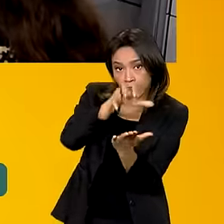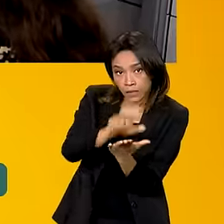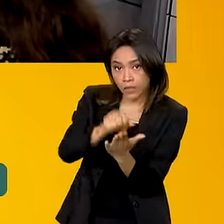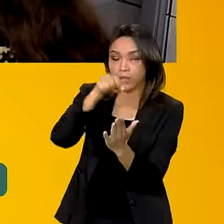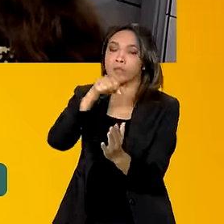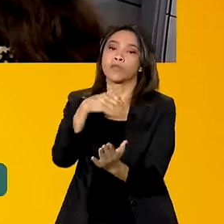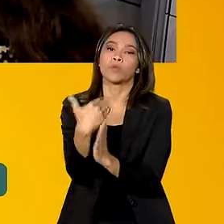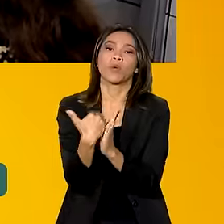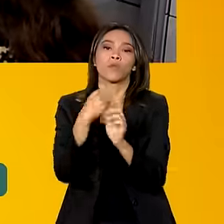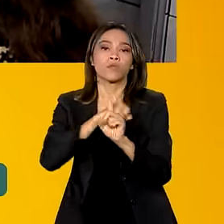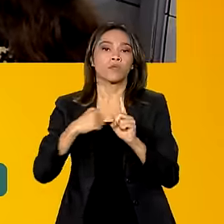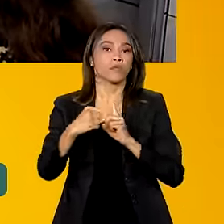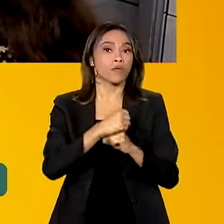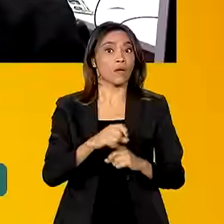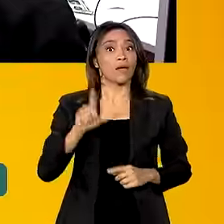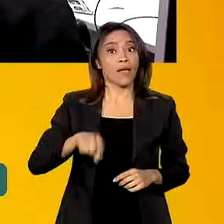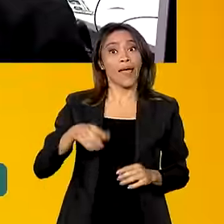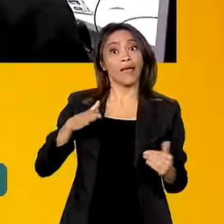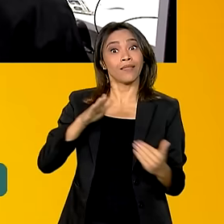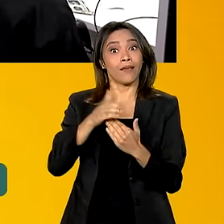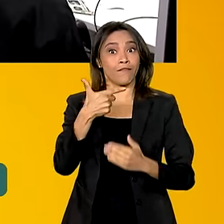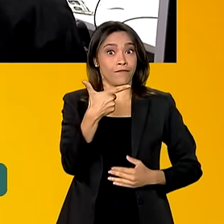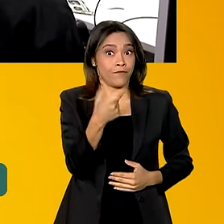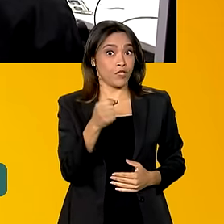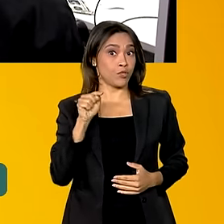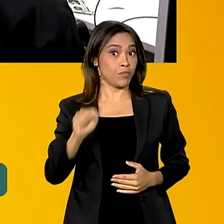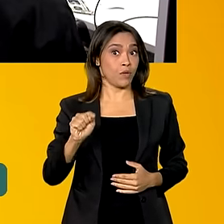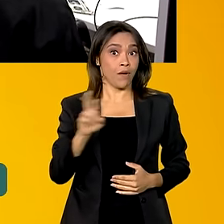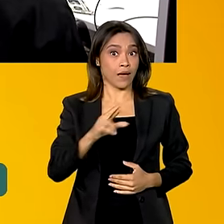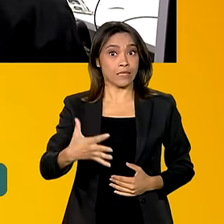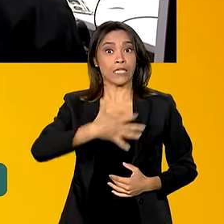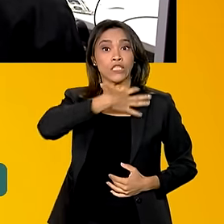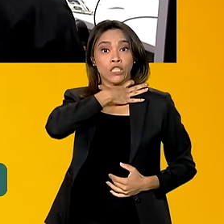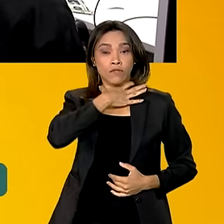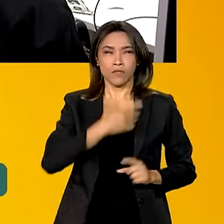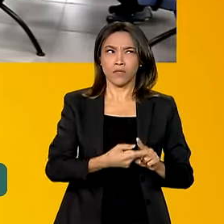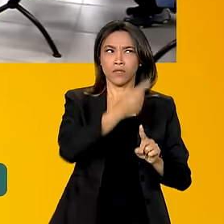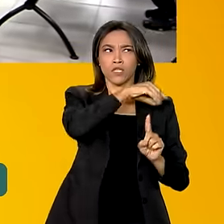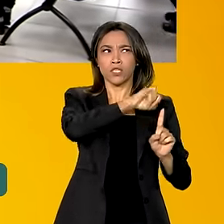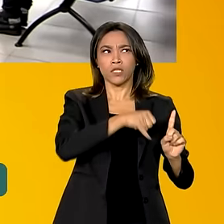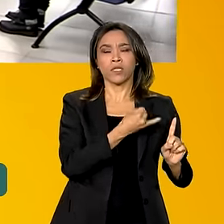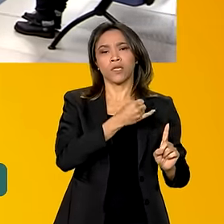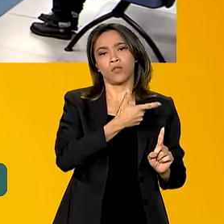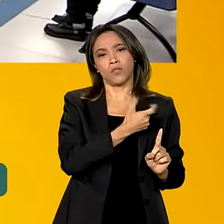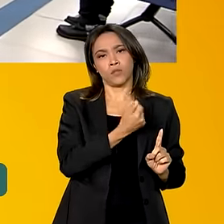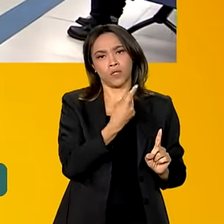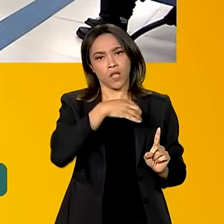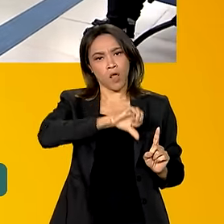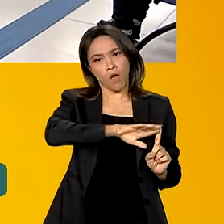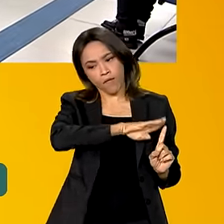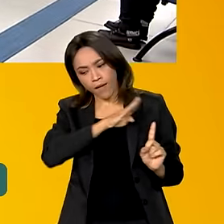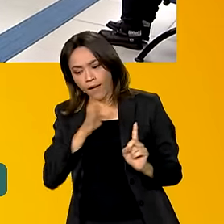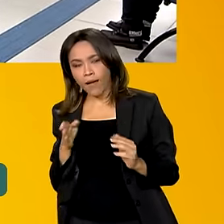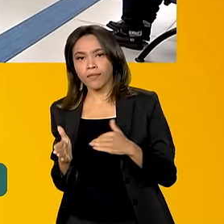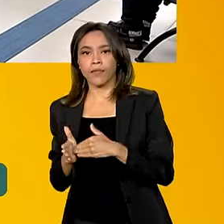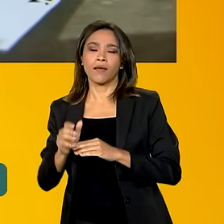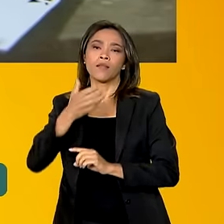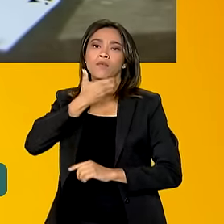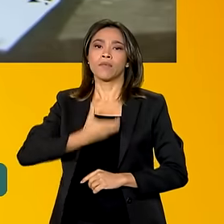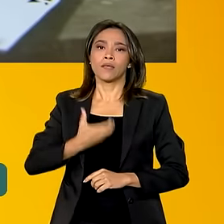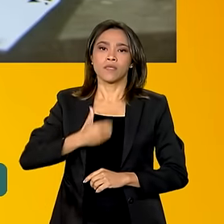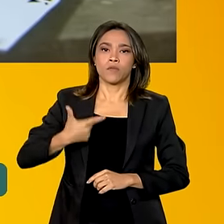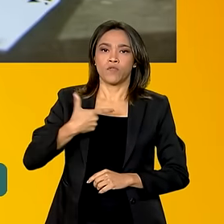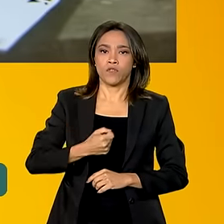E vale para dívidas de até 20 mil reais negativadas entre janeiro de 2019 e dezembro de 2022.